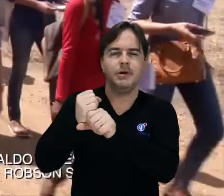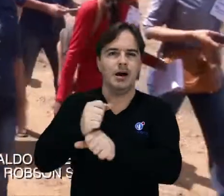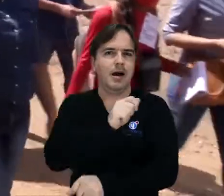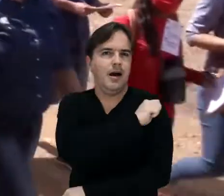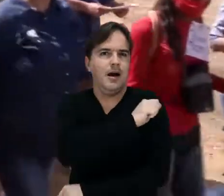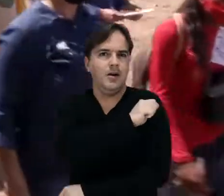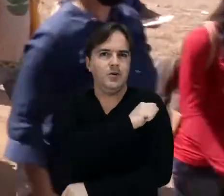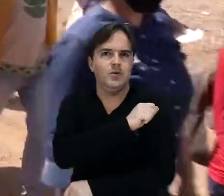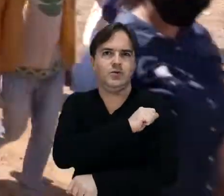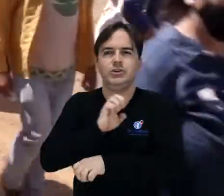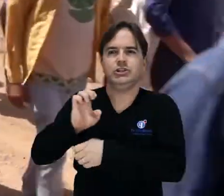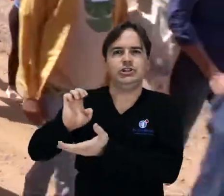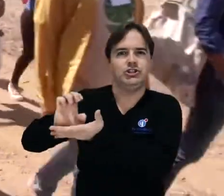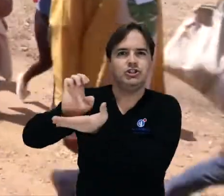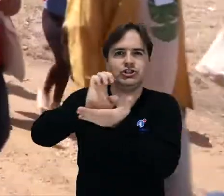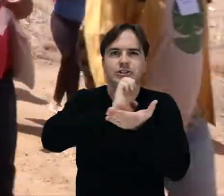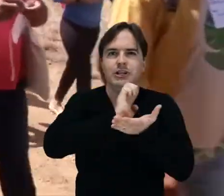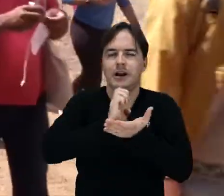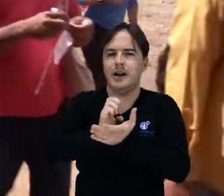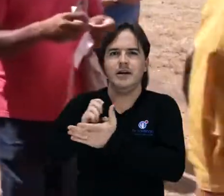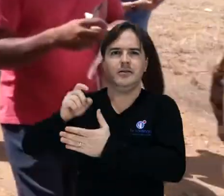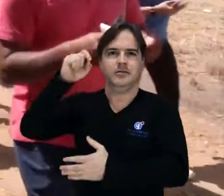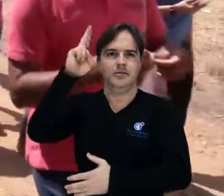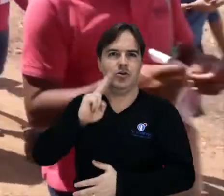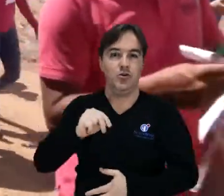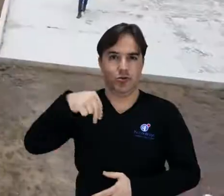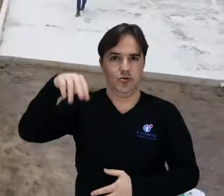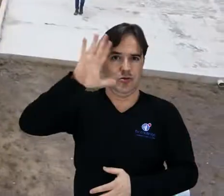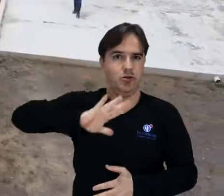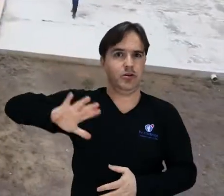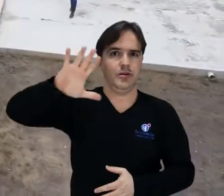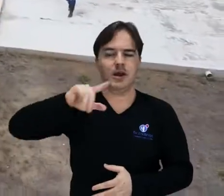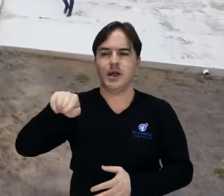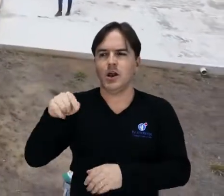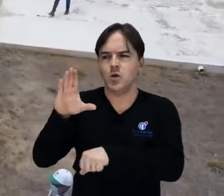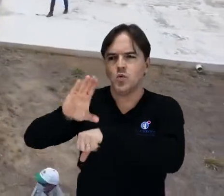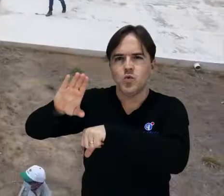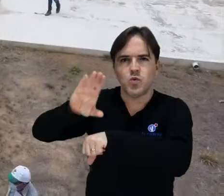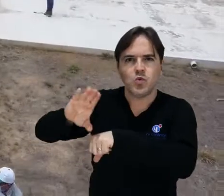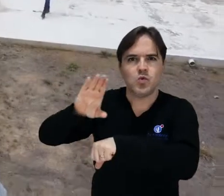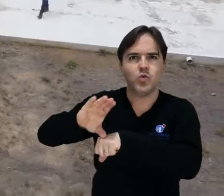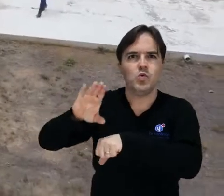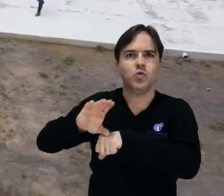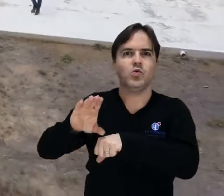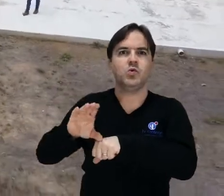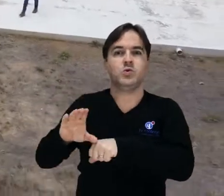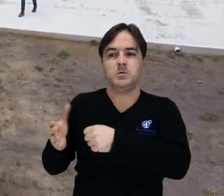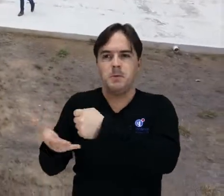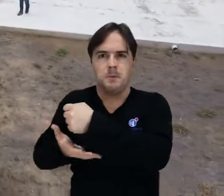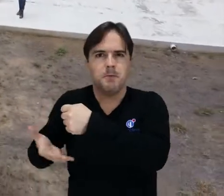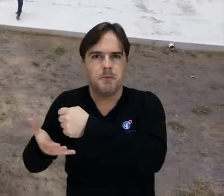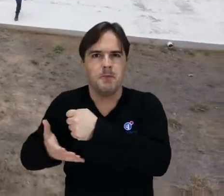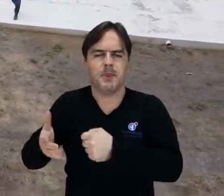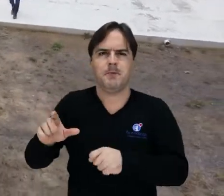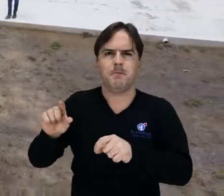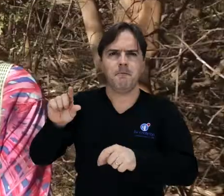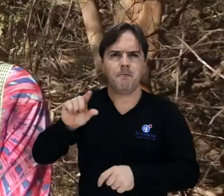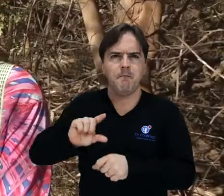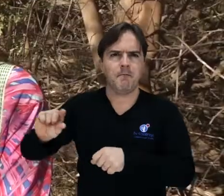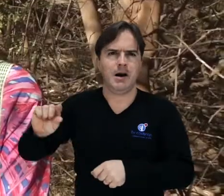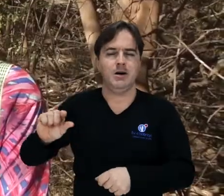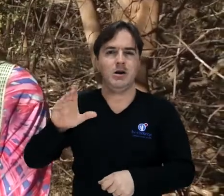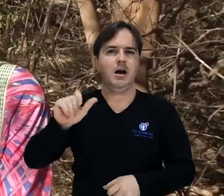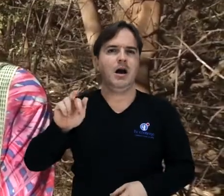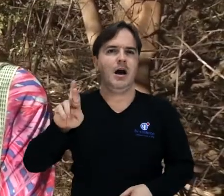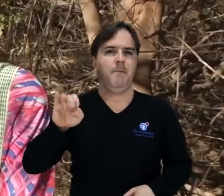do Nordeste que estão participando da especialização em tecnologias de agricultura de baixo carbono, o TEC-ABC. A gente também